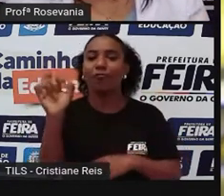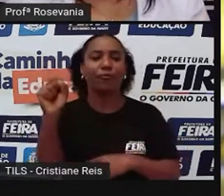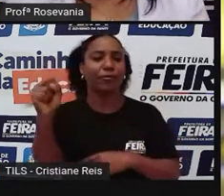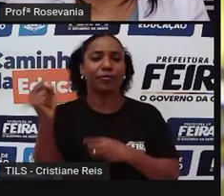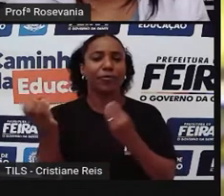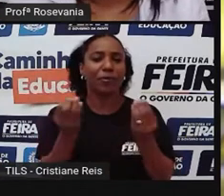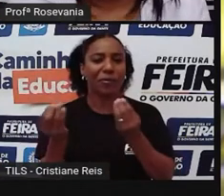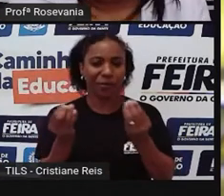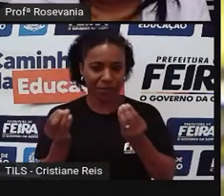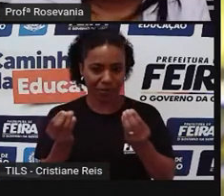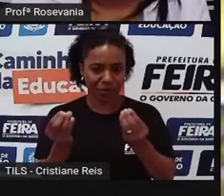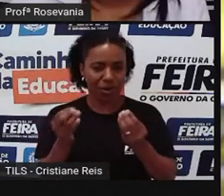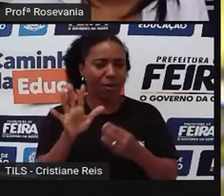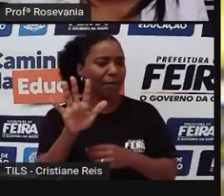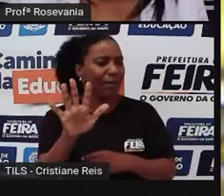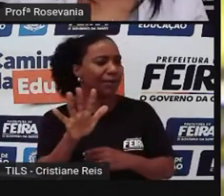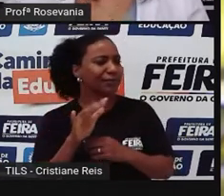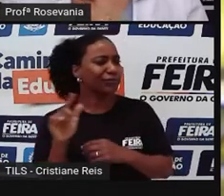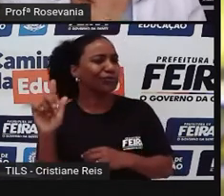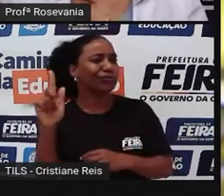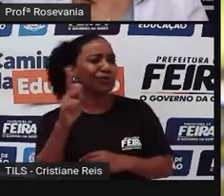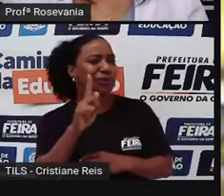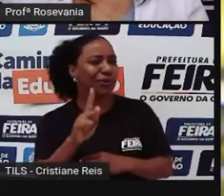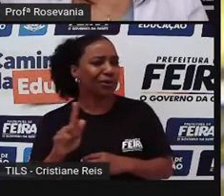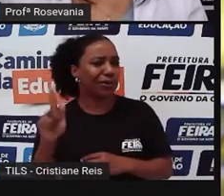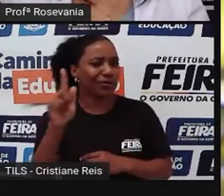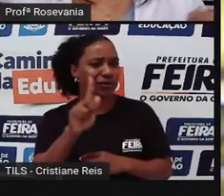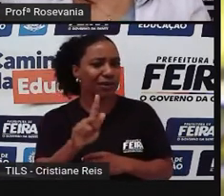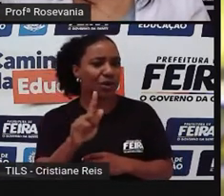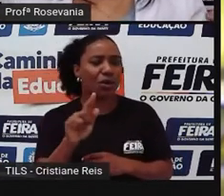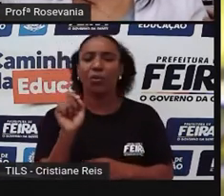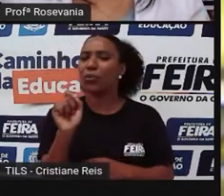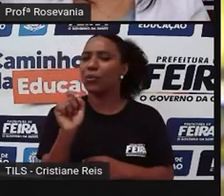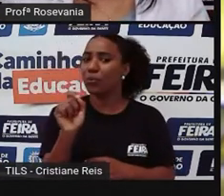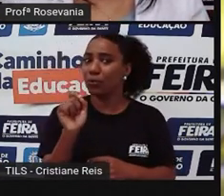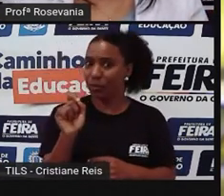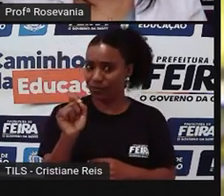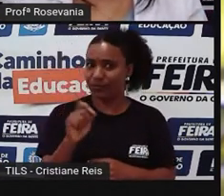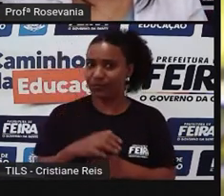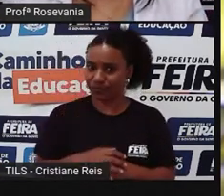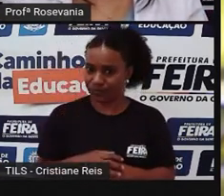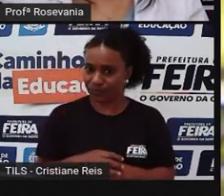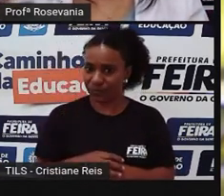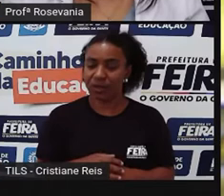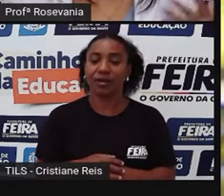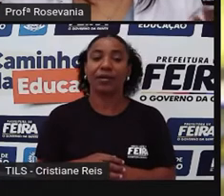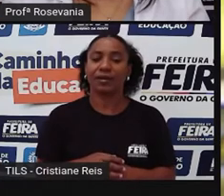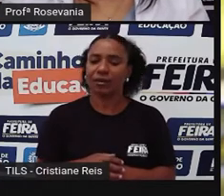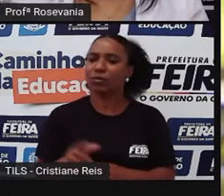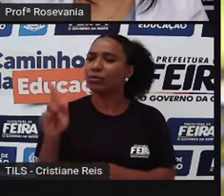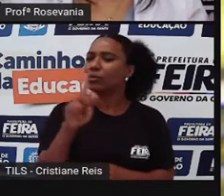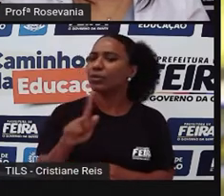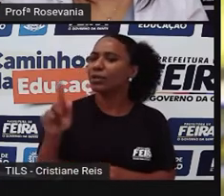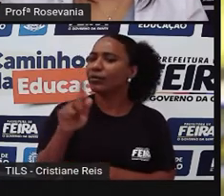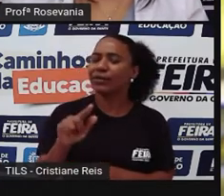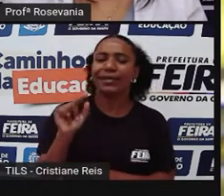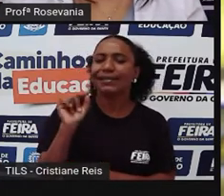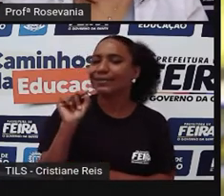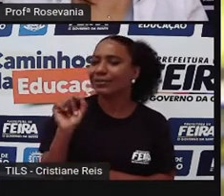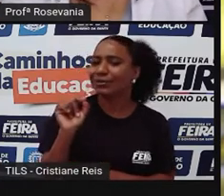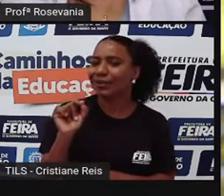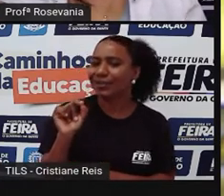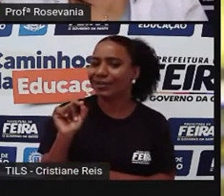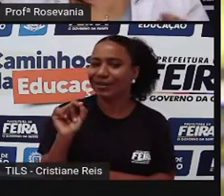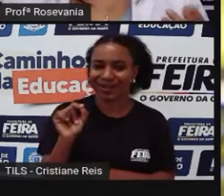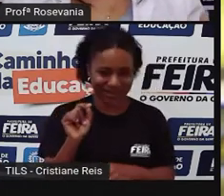entender o conceito de geografia? Então, o que que é geografia, então? A gente fala, né, muito dessa disciplina,